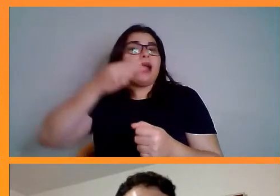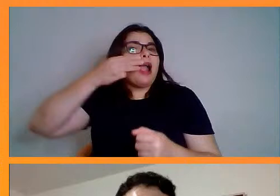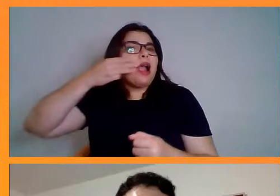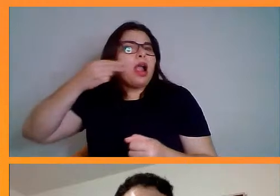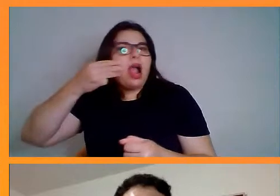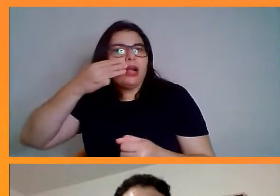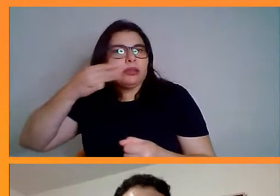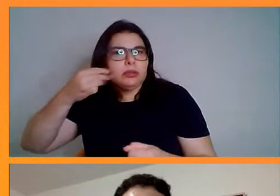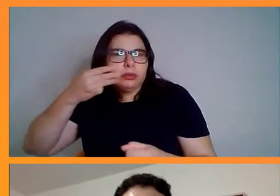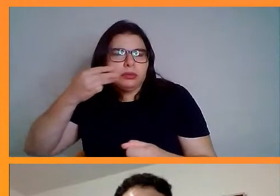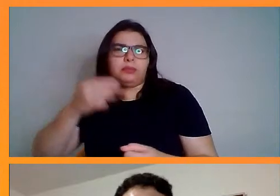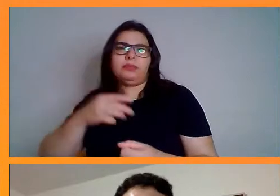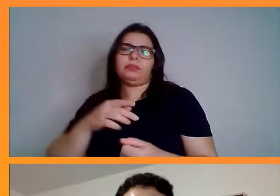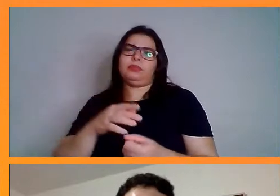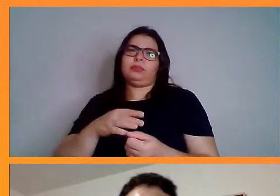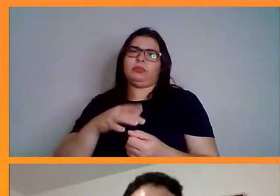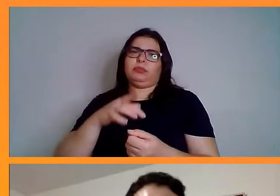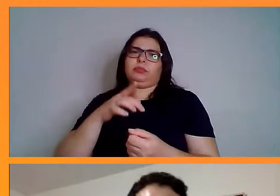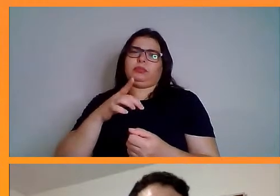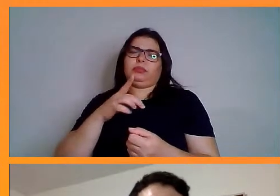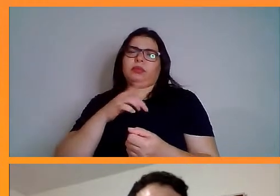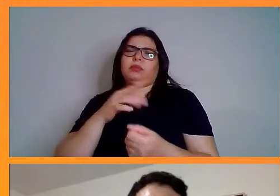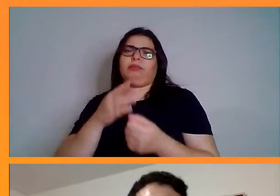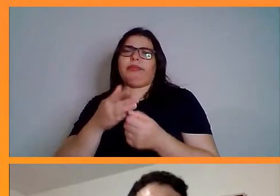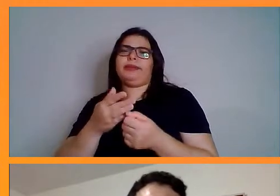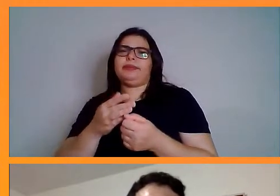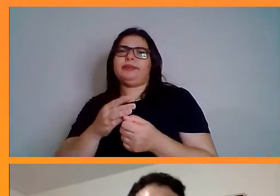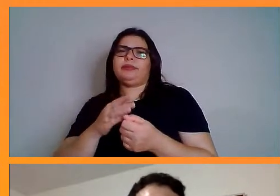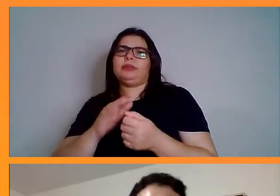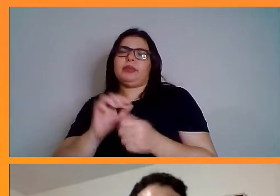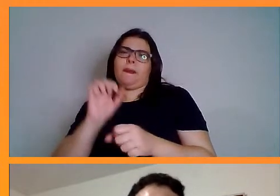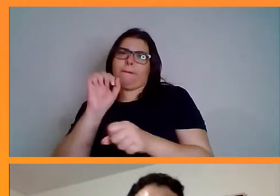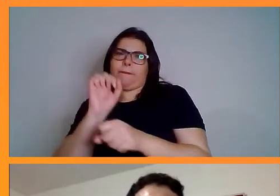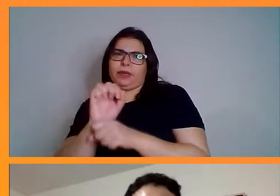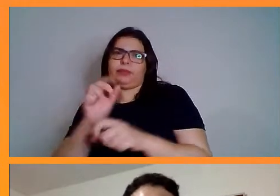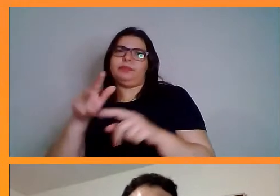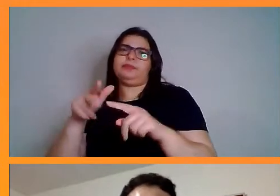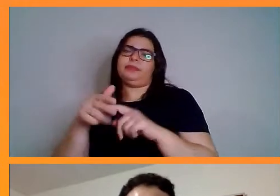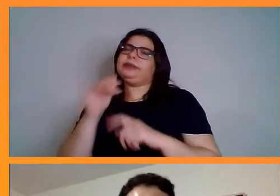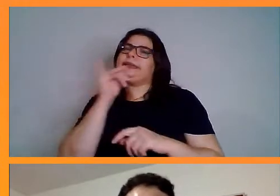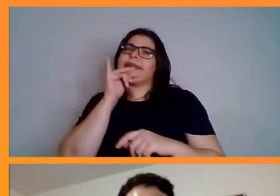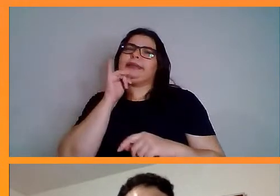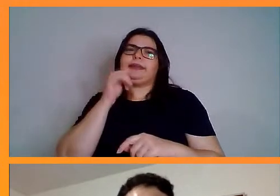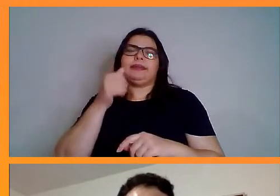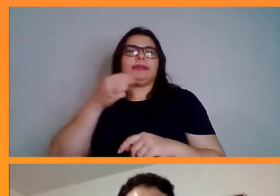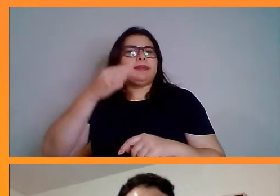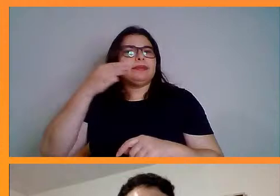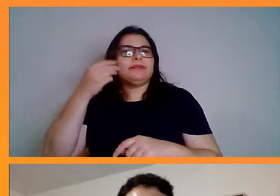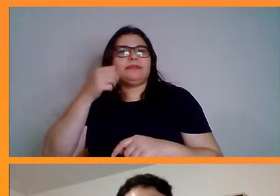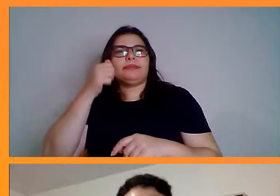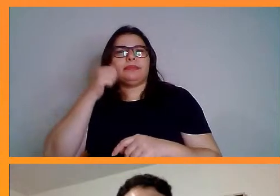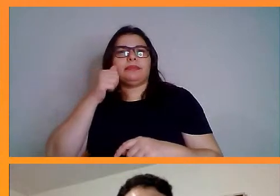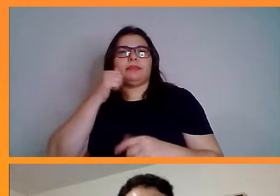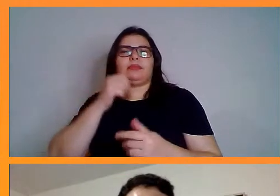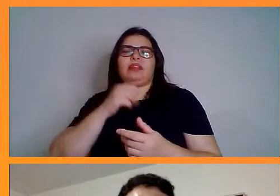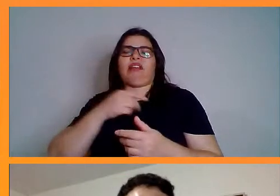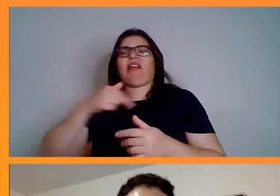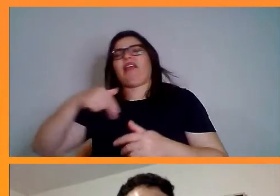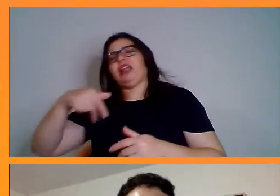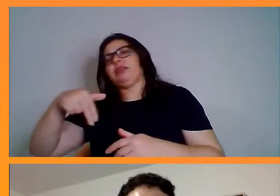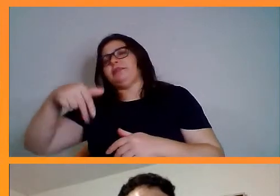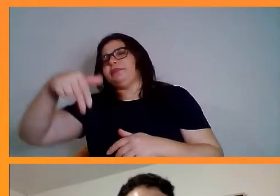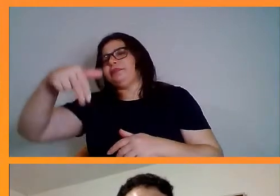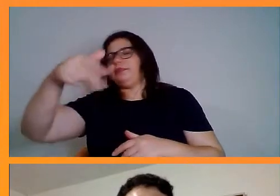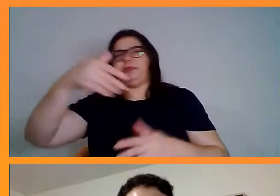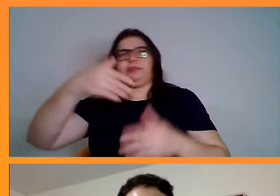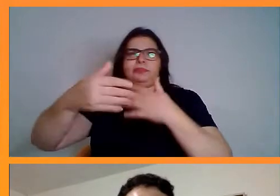existe todo um porquê disso, né, a gata, um animal que é praticamente errante por aí, né. Então, o que